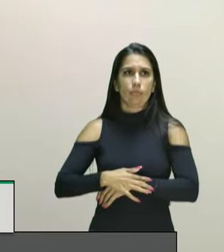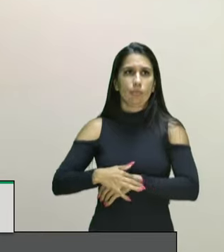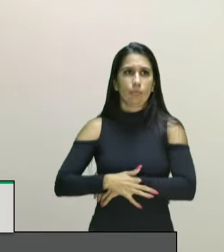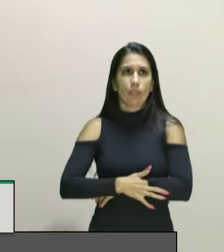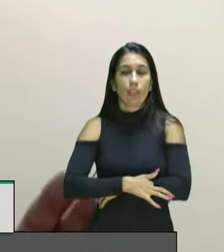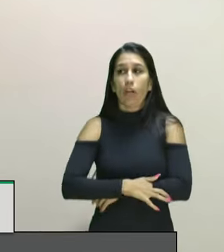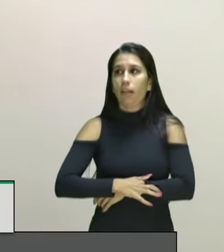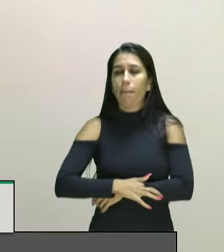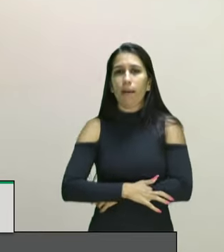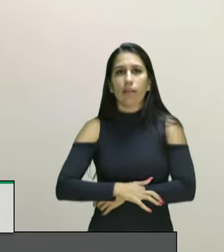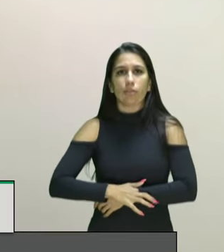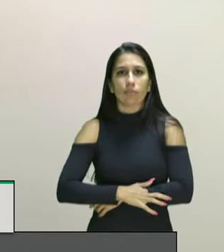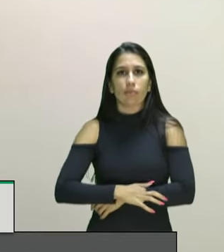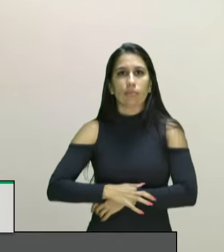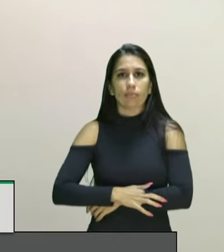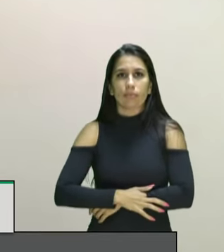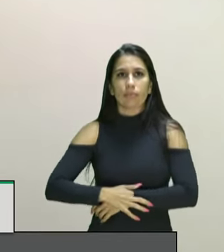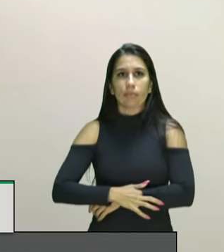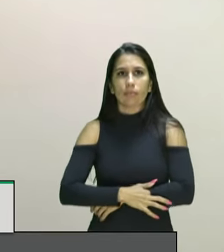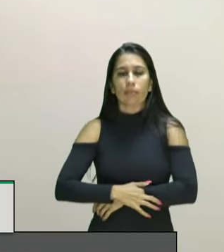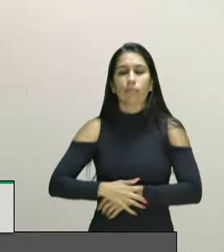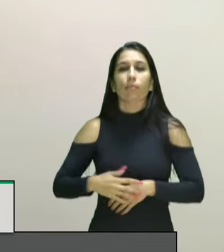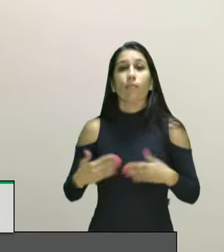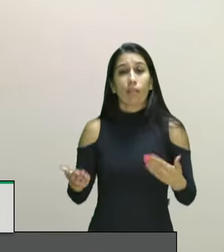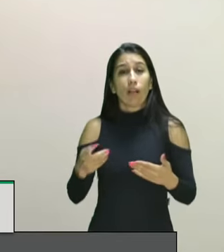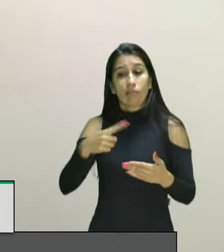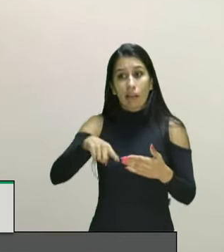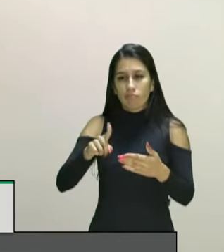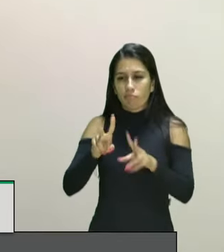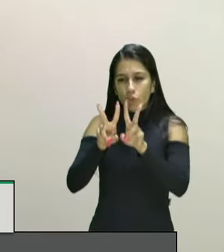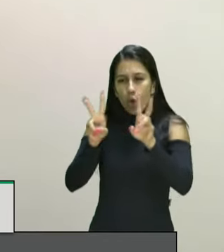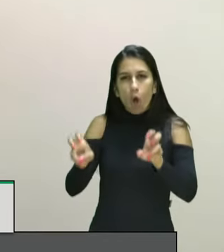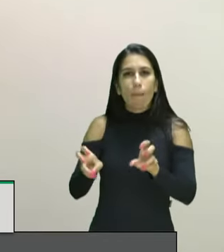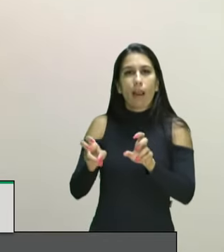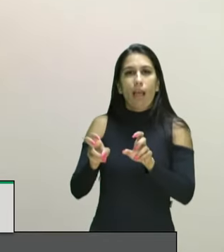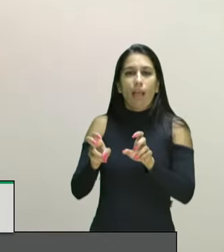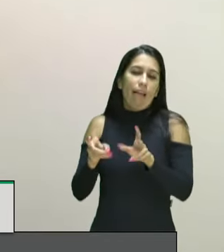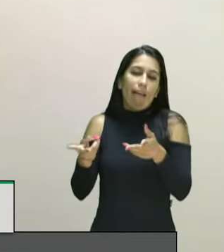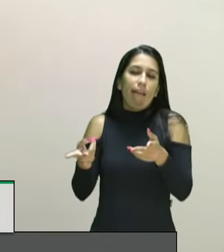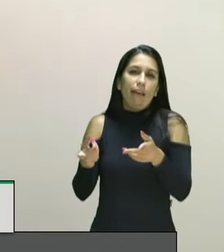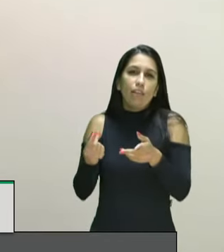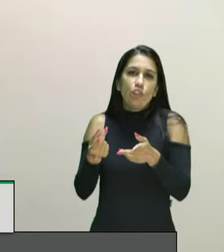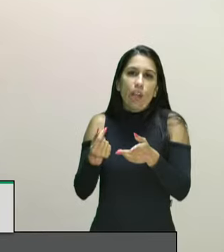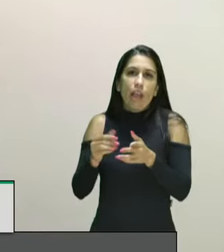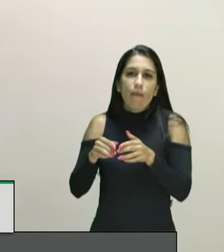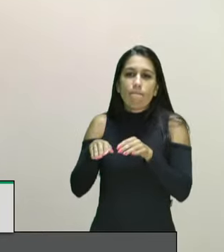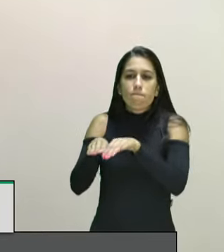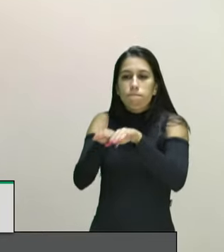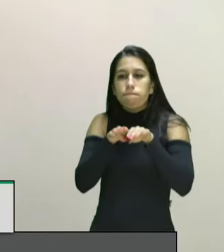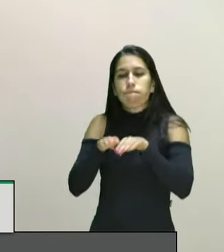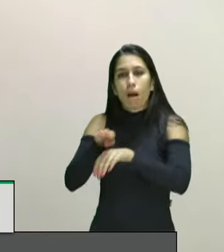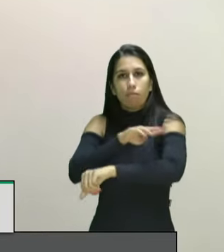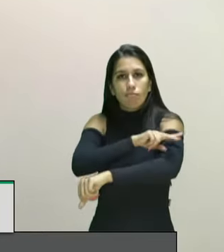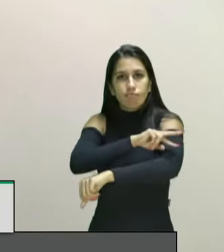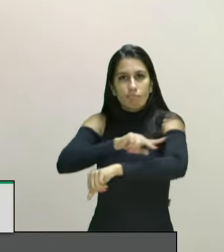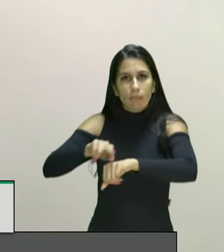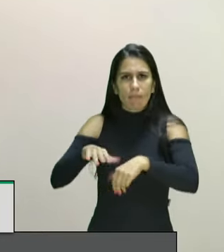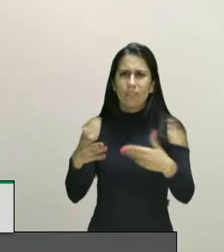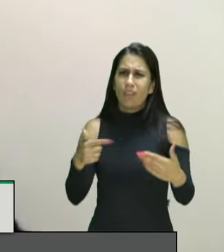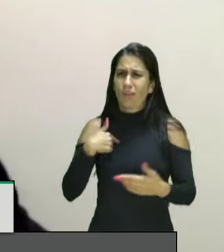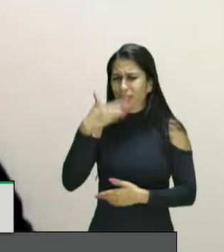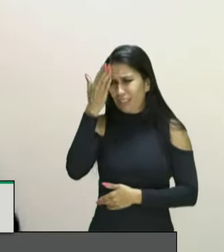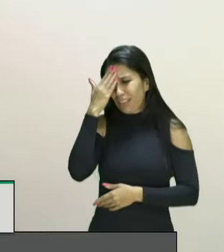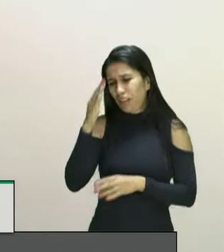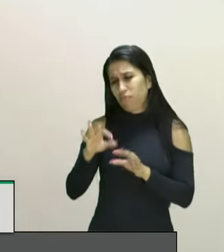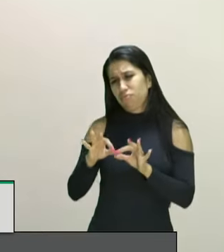orçamento tão grande para a política de promoção da igualdade racial então eu entendo que nós teríamos aqui muito tempo